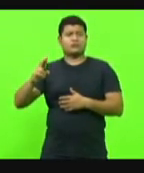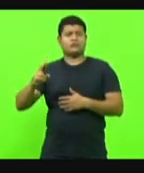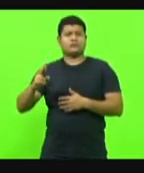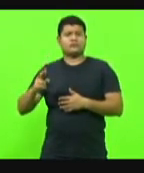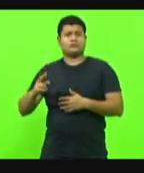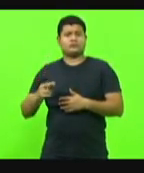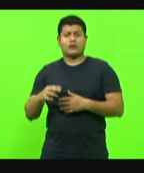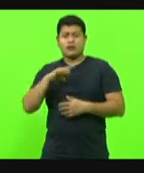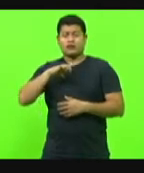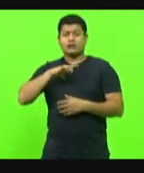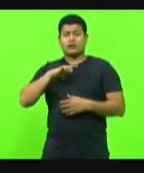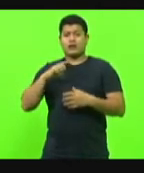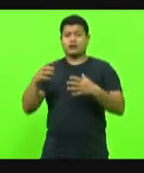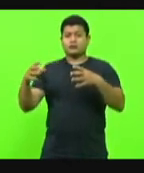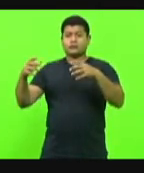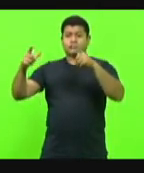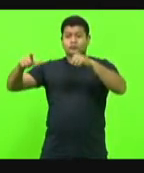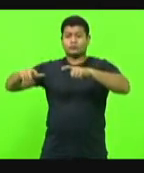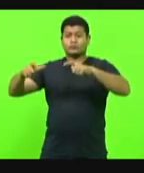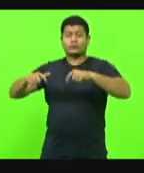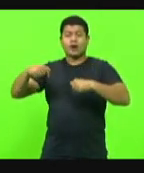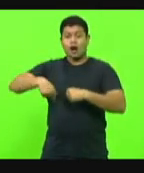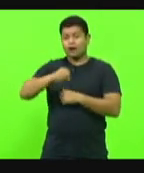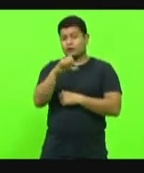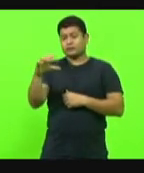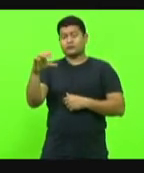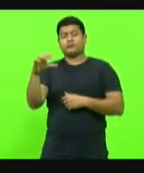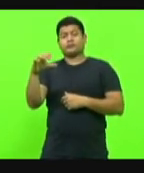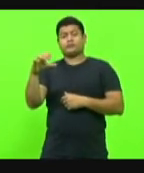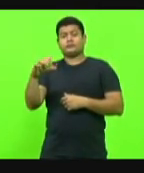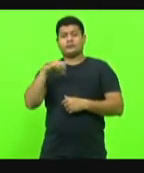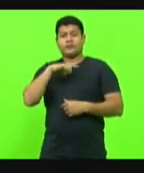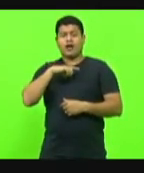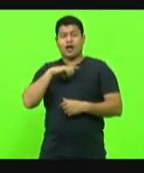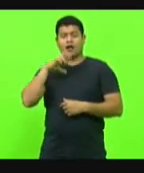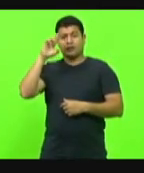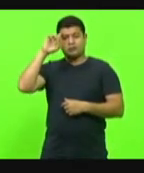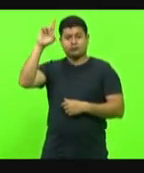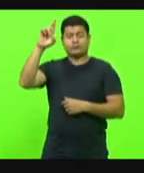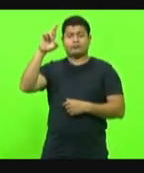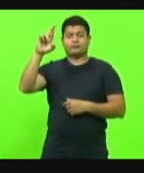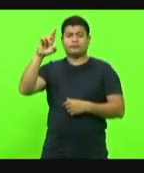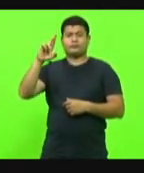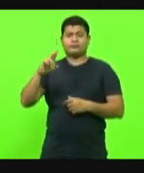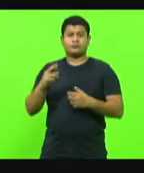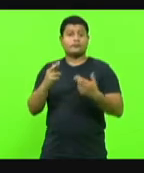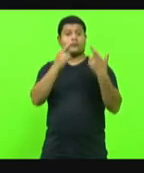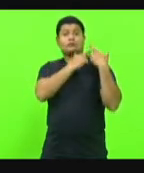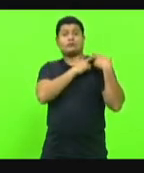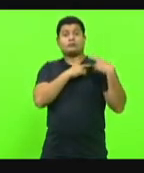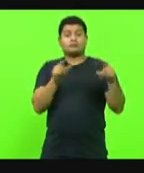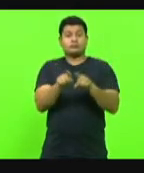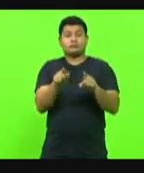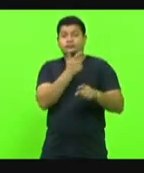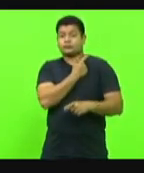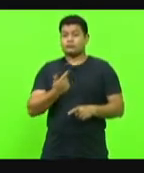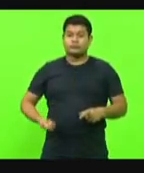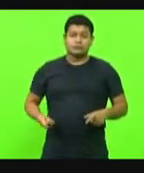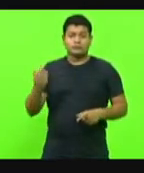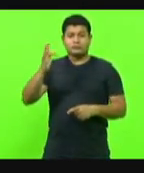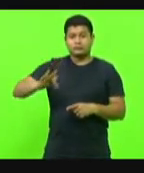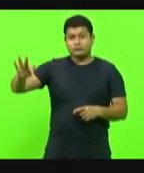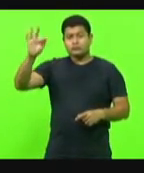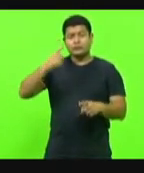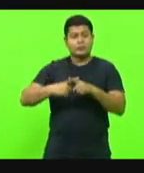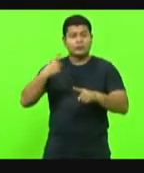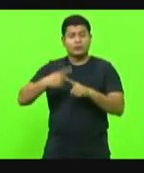subsidiária, a sua regional aqui em Santa Catarina. Responsabilidade do governo federal, porque o Estado